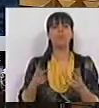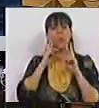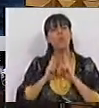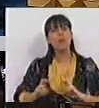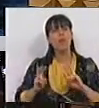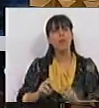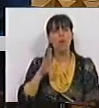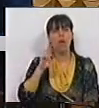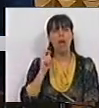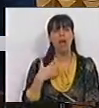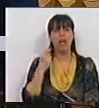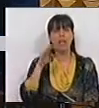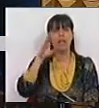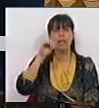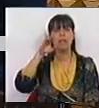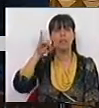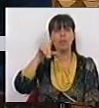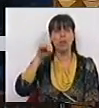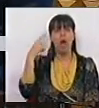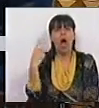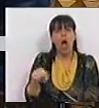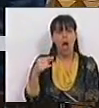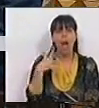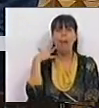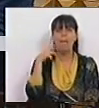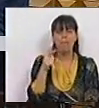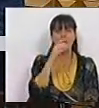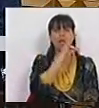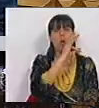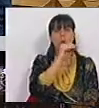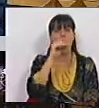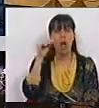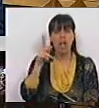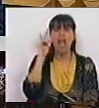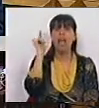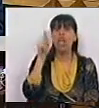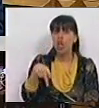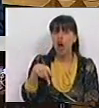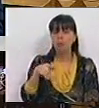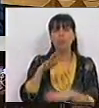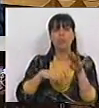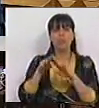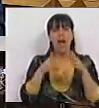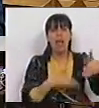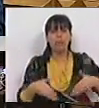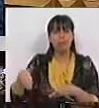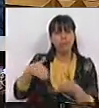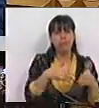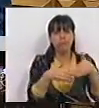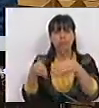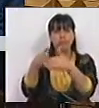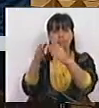o investigador Hélder Spínola, existem cerca de 1.400 quilómetros de levadas com